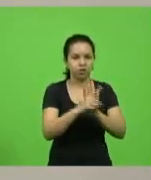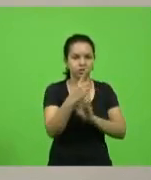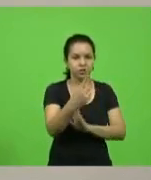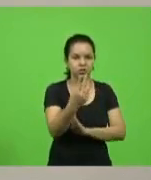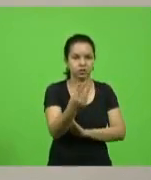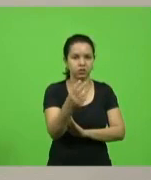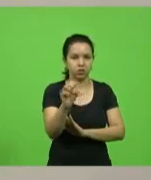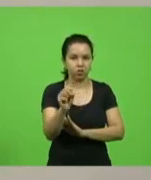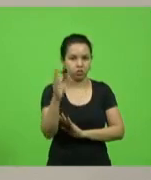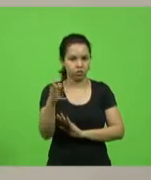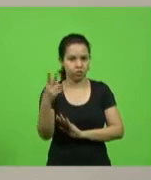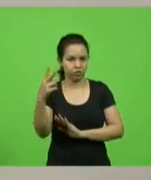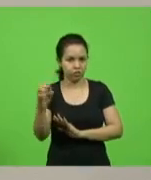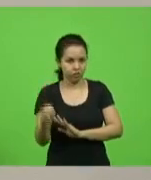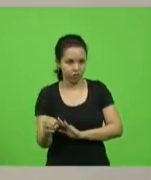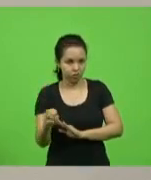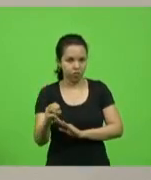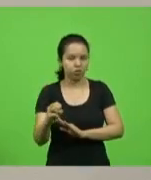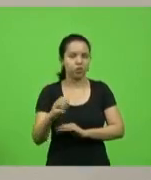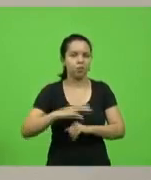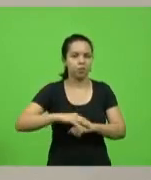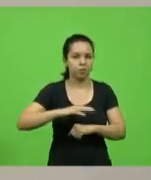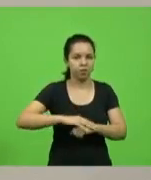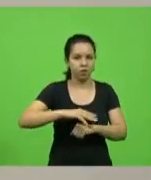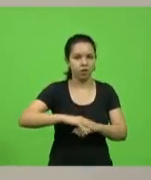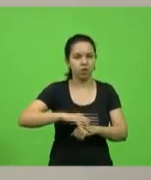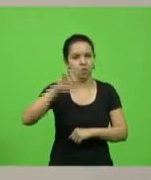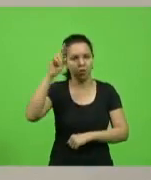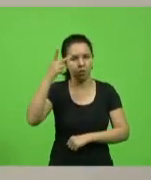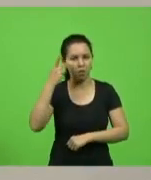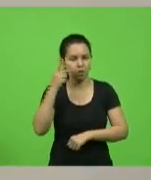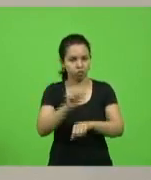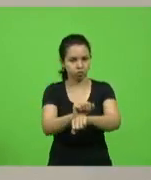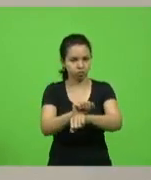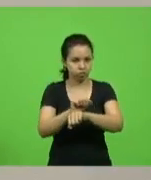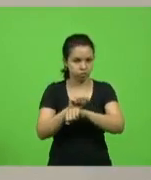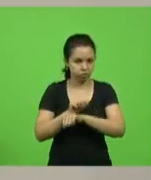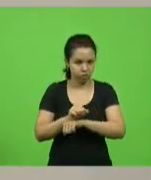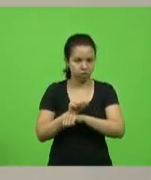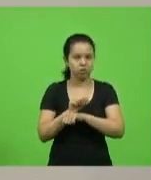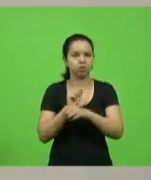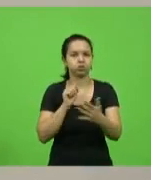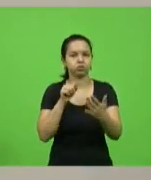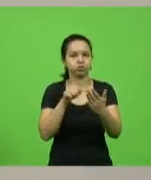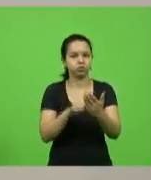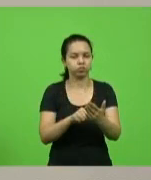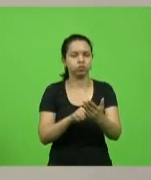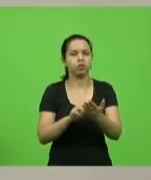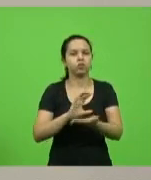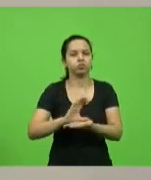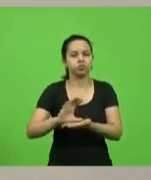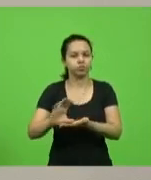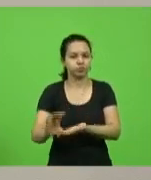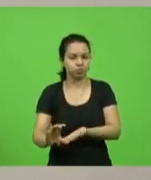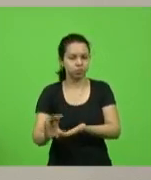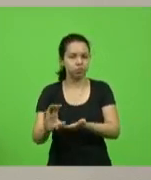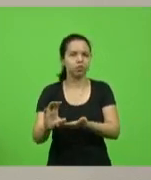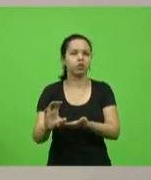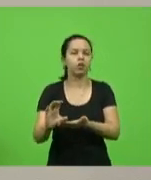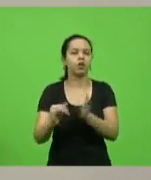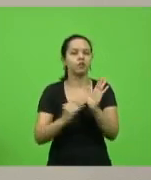2020. Deputado Milton Alves também suspende as metas relativas a isenções, incentivos e benefícios fiscais e